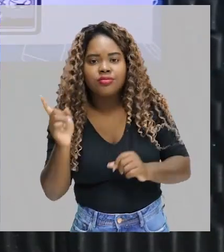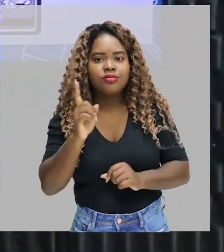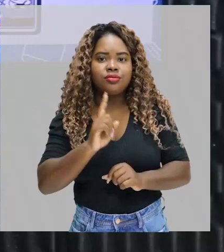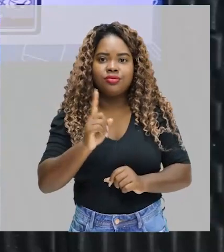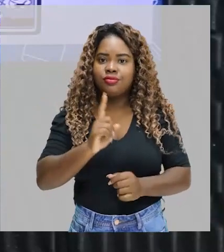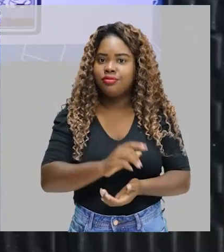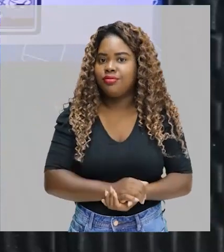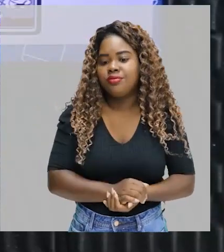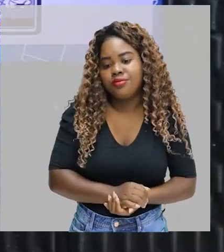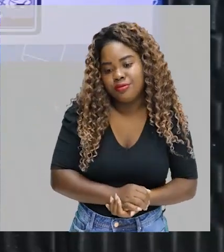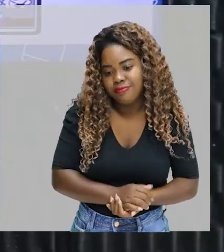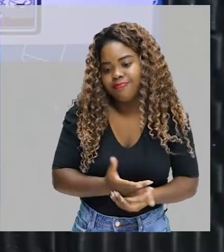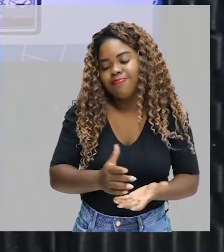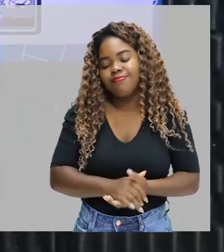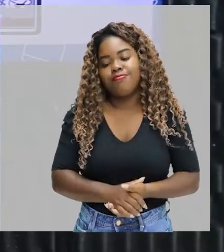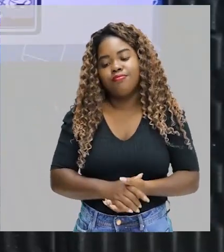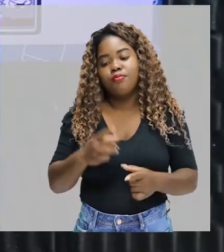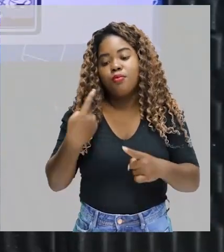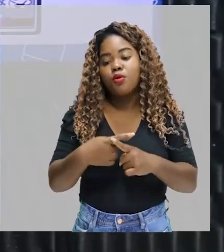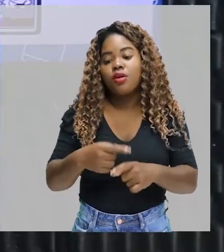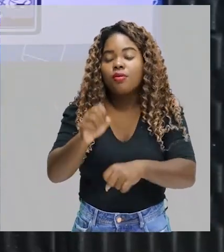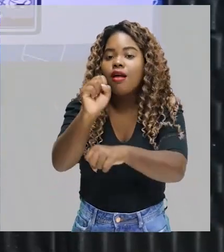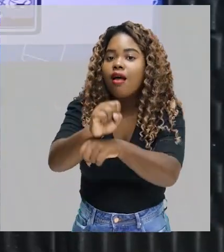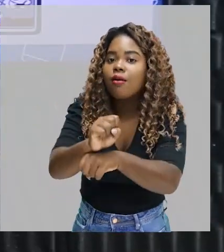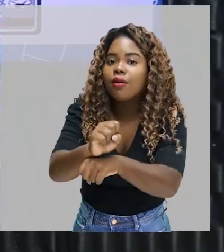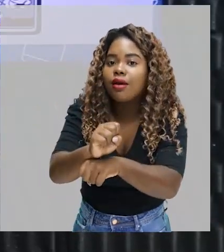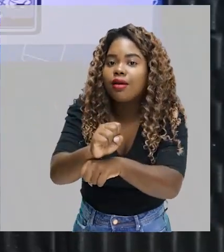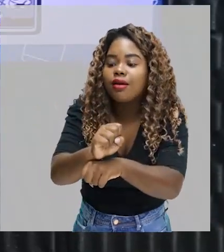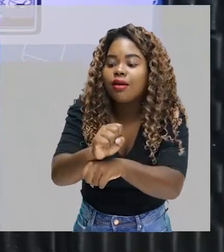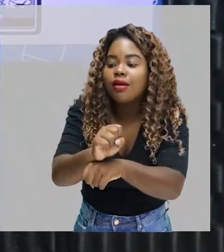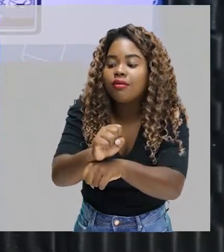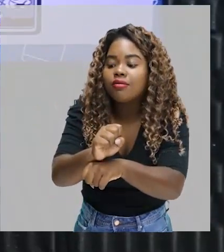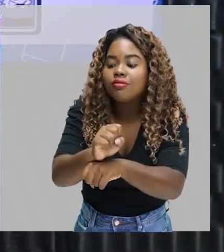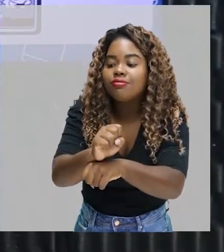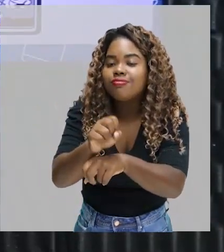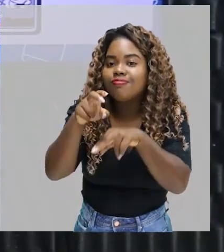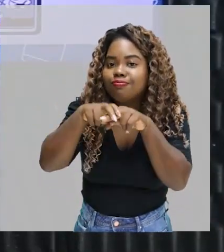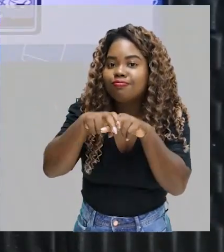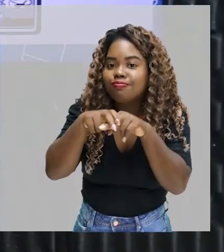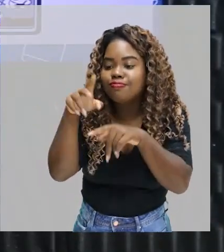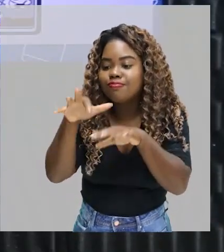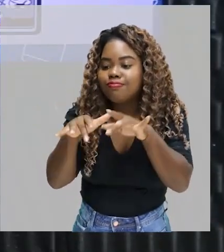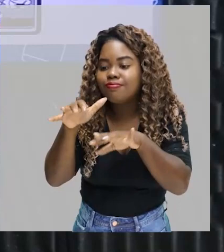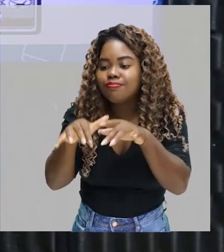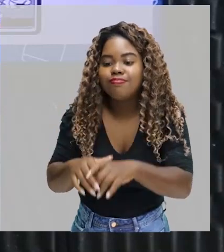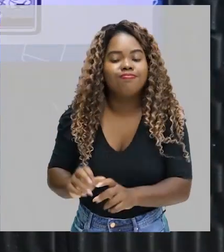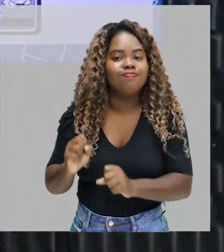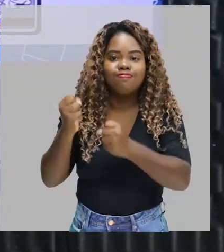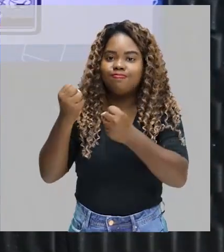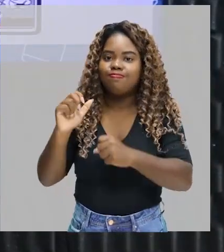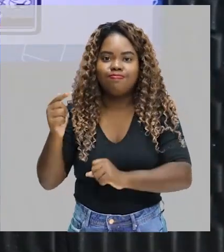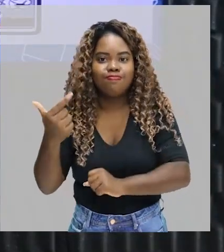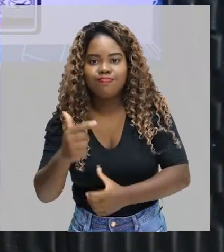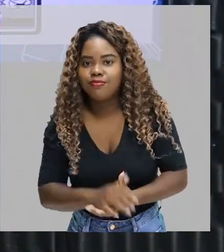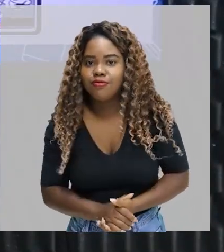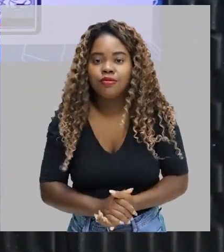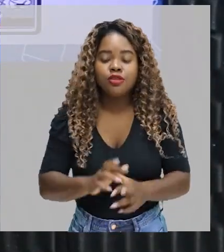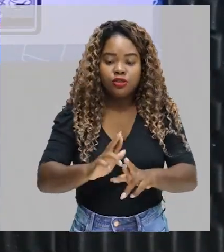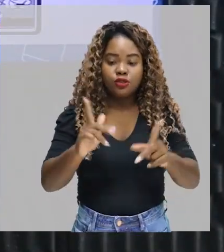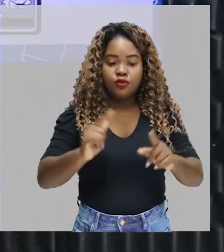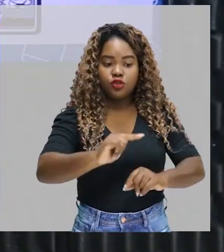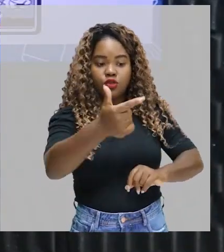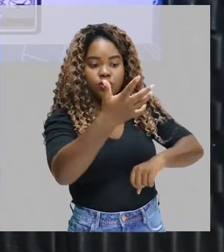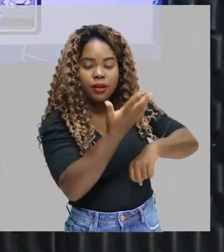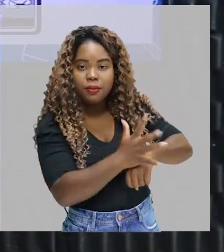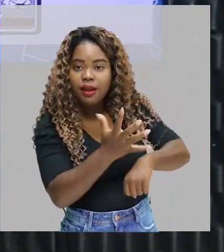Não, porque ele está ali muito tempo ali parado, paradinho ali sem fazer muito ensurço. Diferentemente de outra prática laboral,